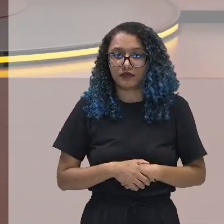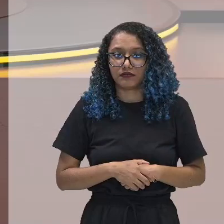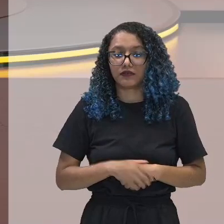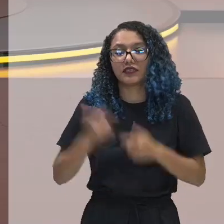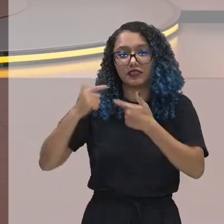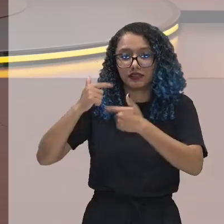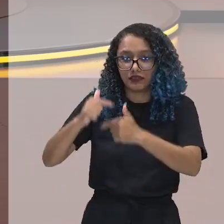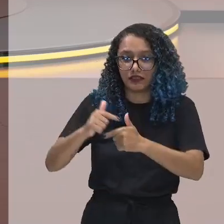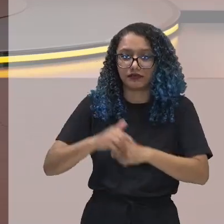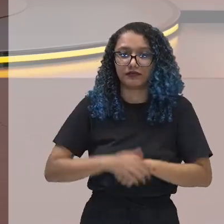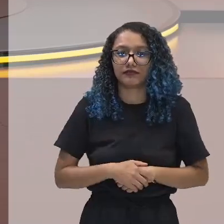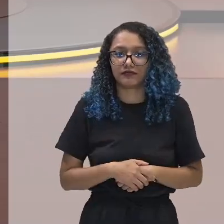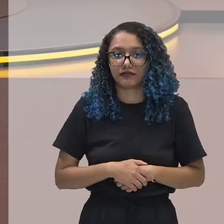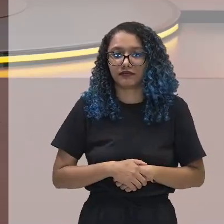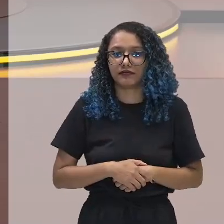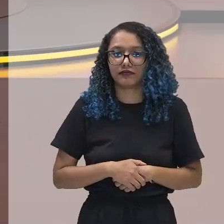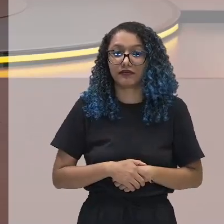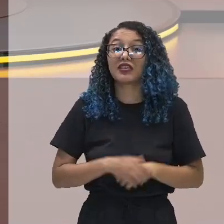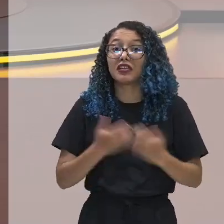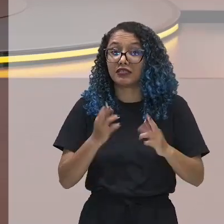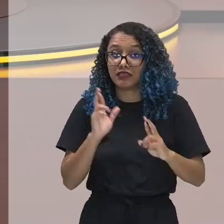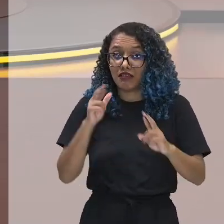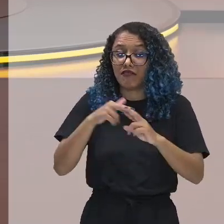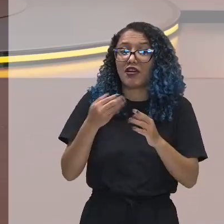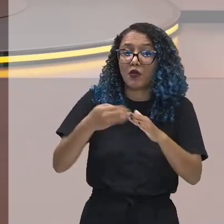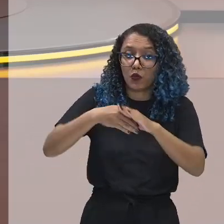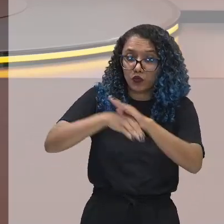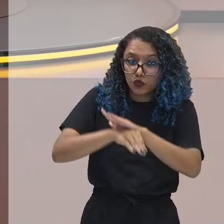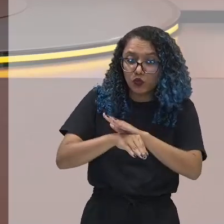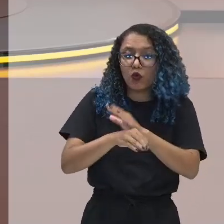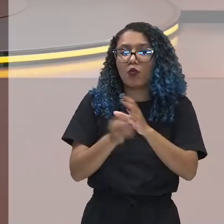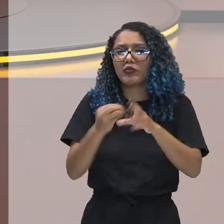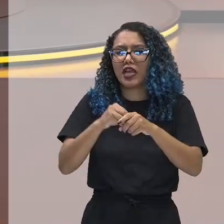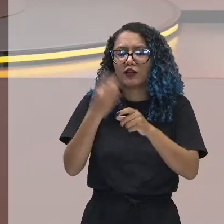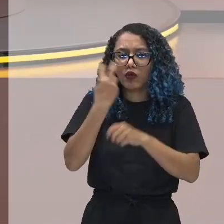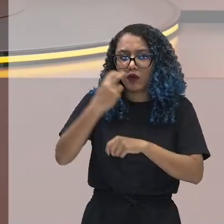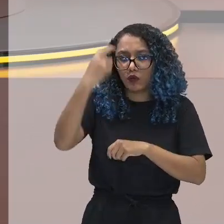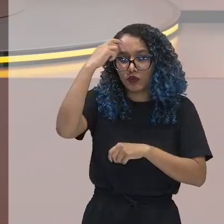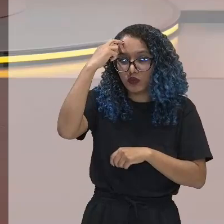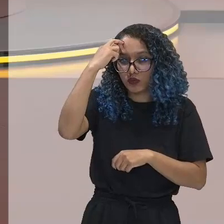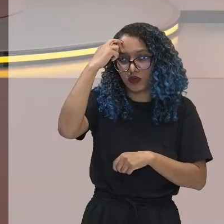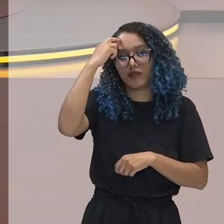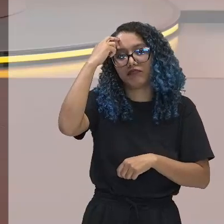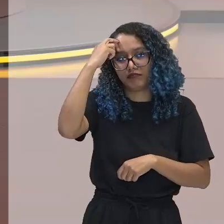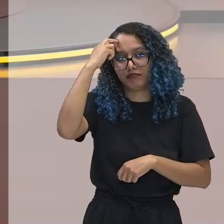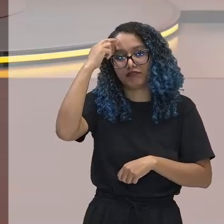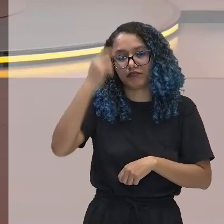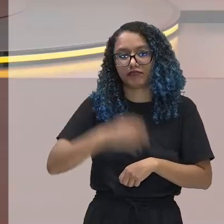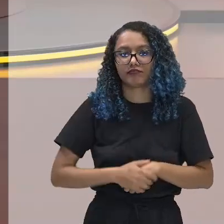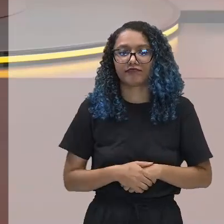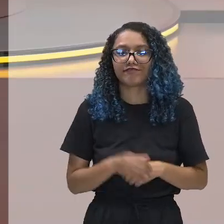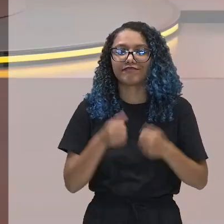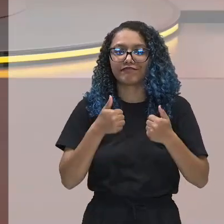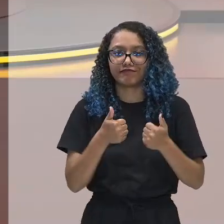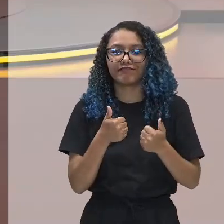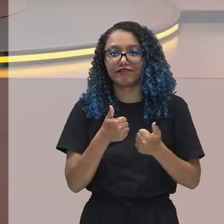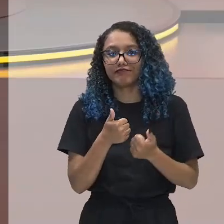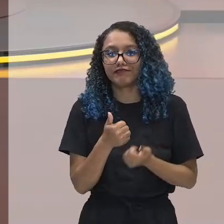dos valores arraigados na sua cultura, ali na sua vida. Muito bem, gente,